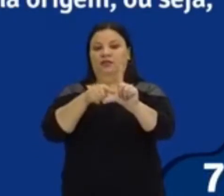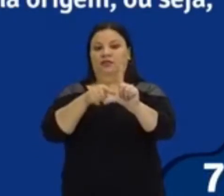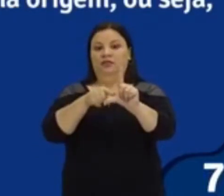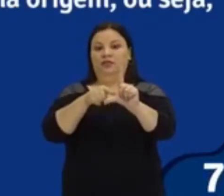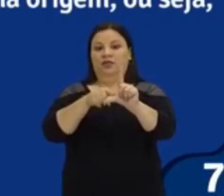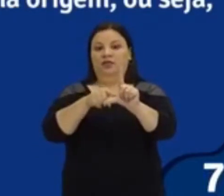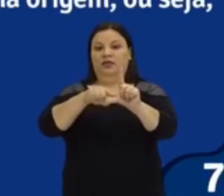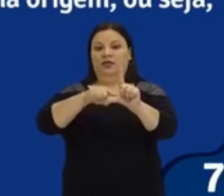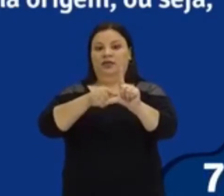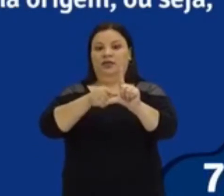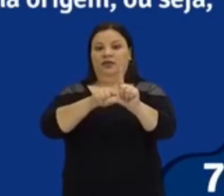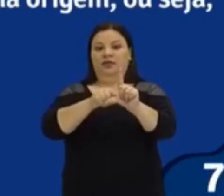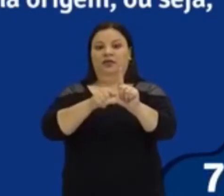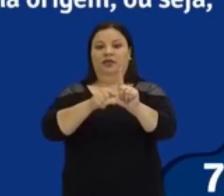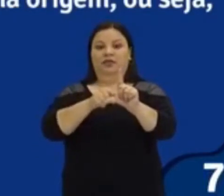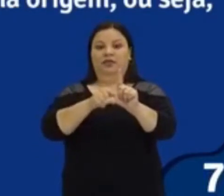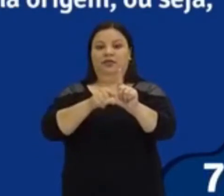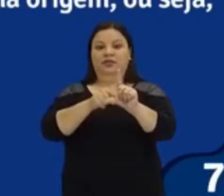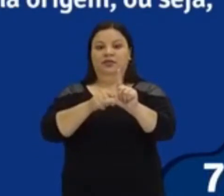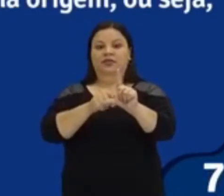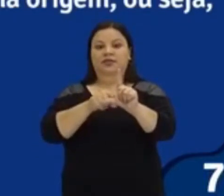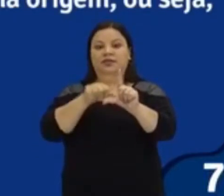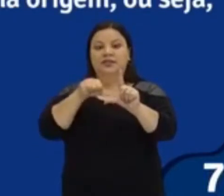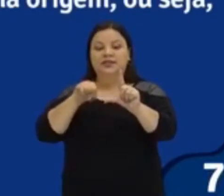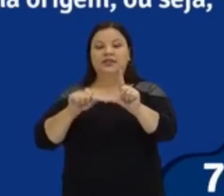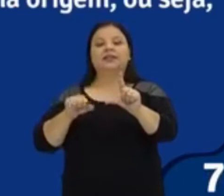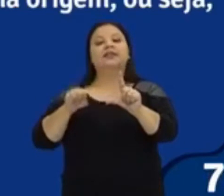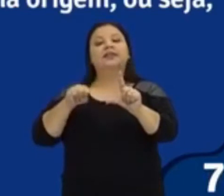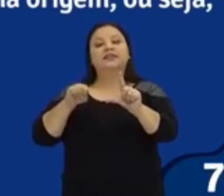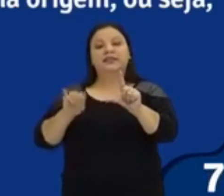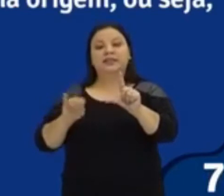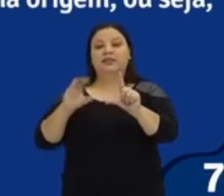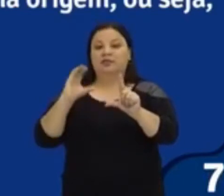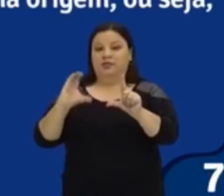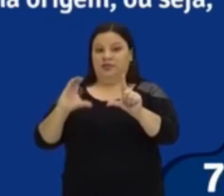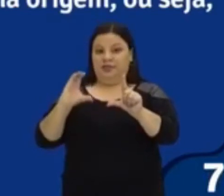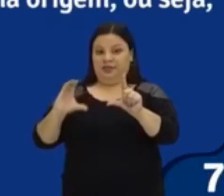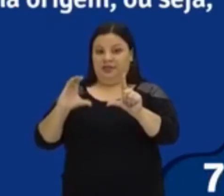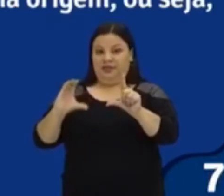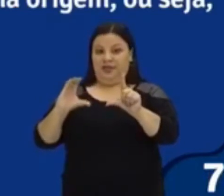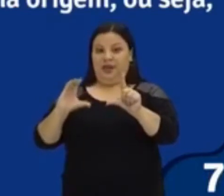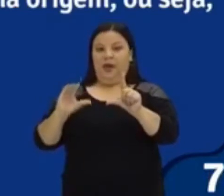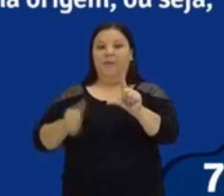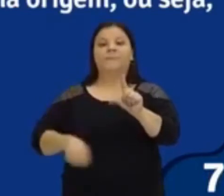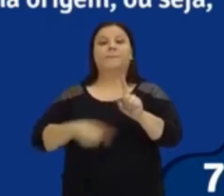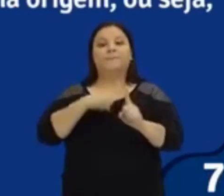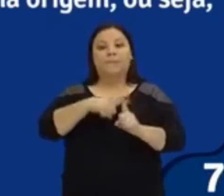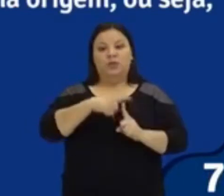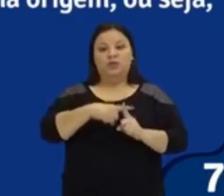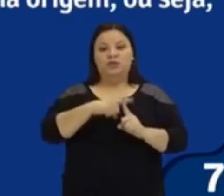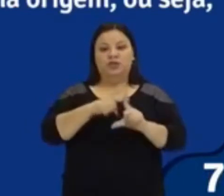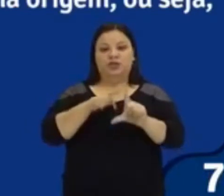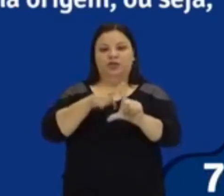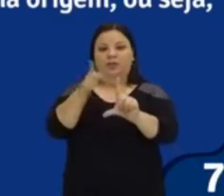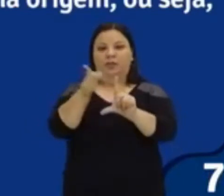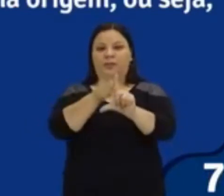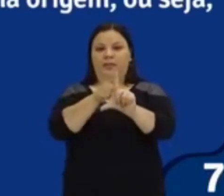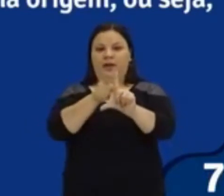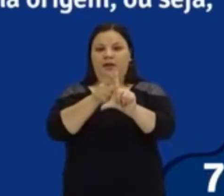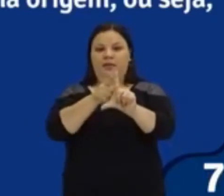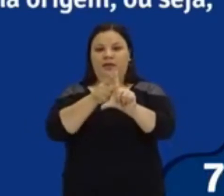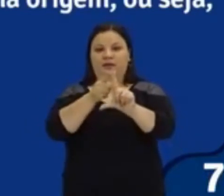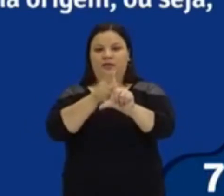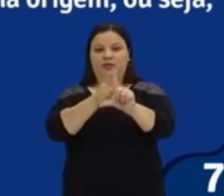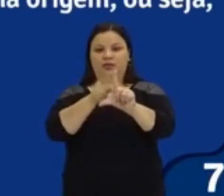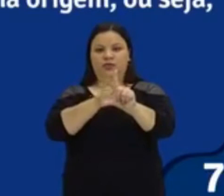do C for positivo, tá? Então, vai cortar acima do eixo Y. Então, aqui eu tenho C